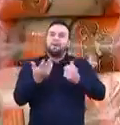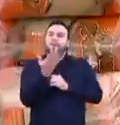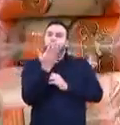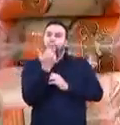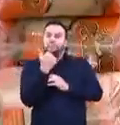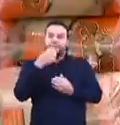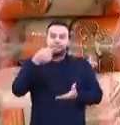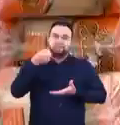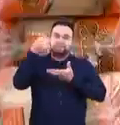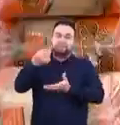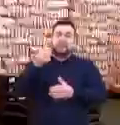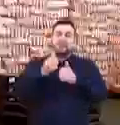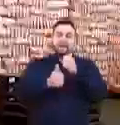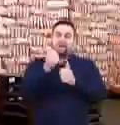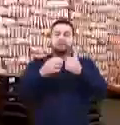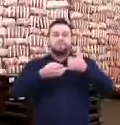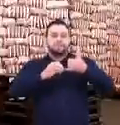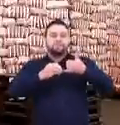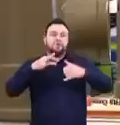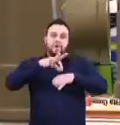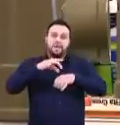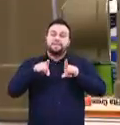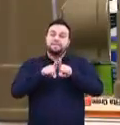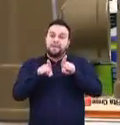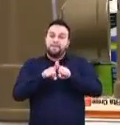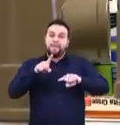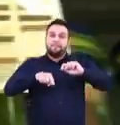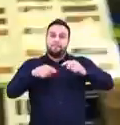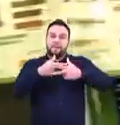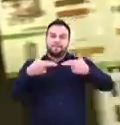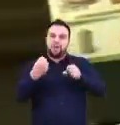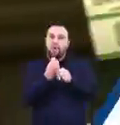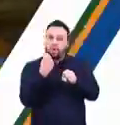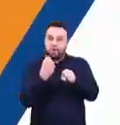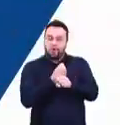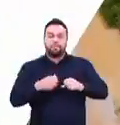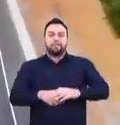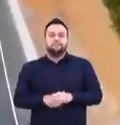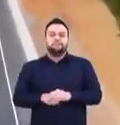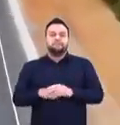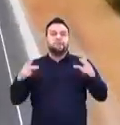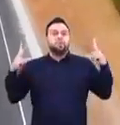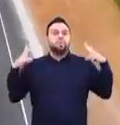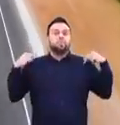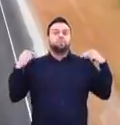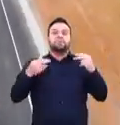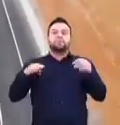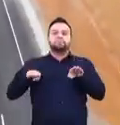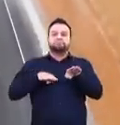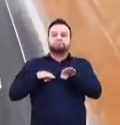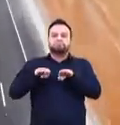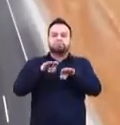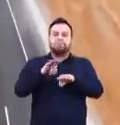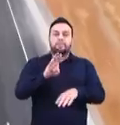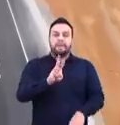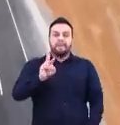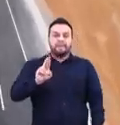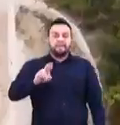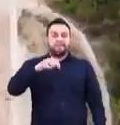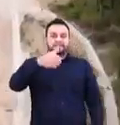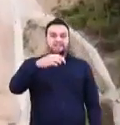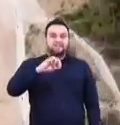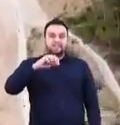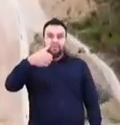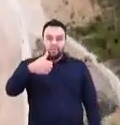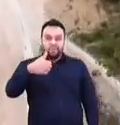básica, como arroz, feijão, carnes, além de material de construção. Os motoristas que trafegam pela BR